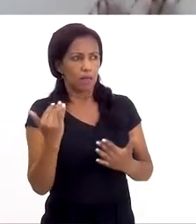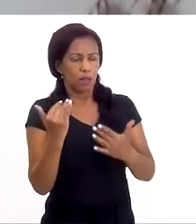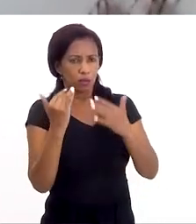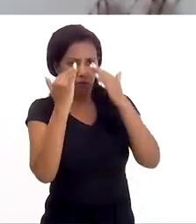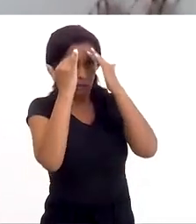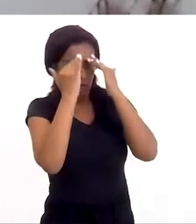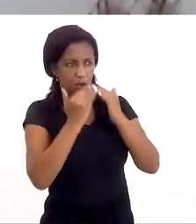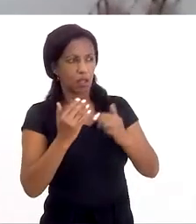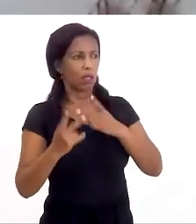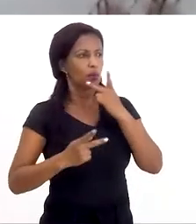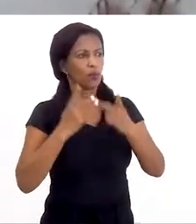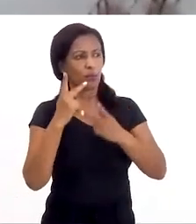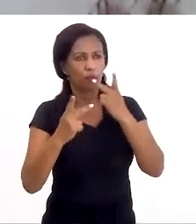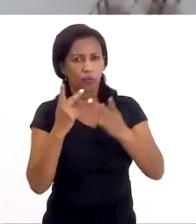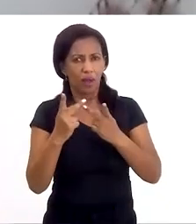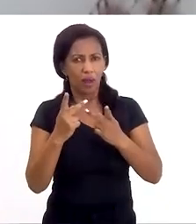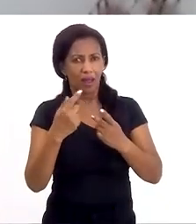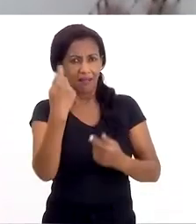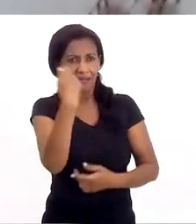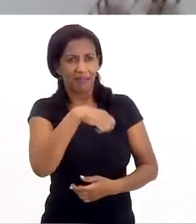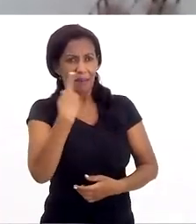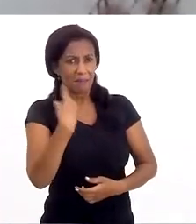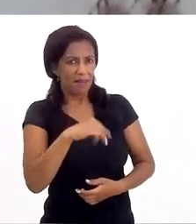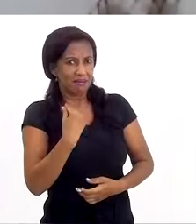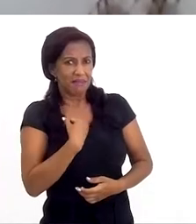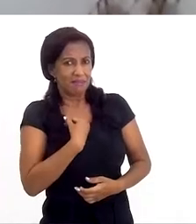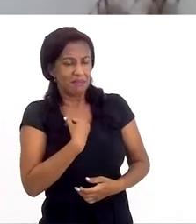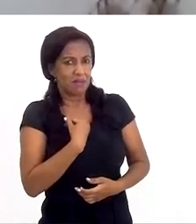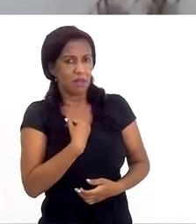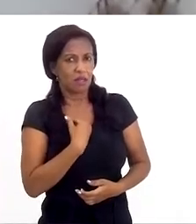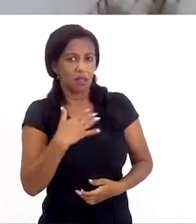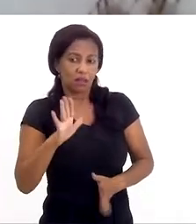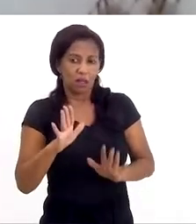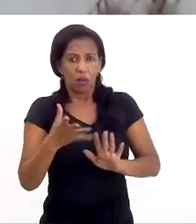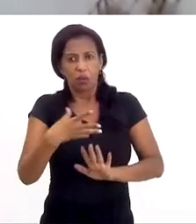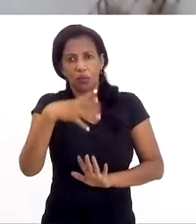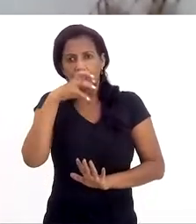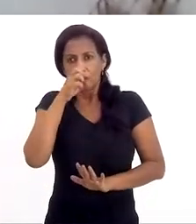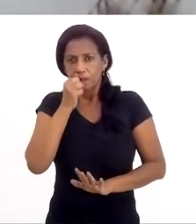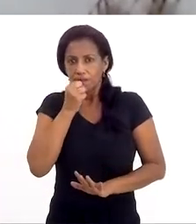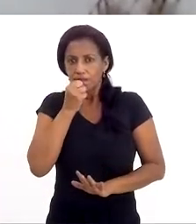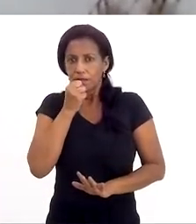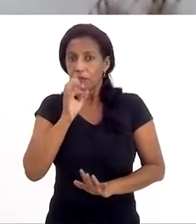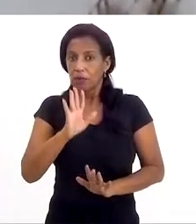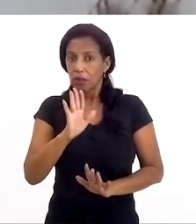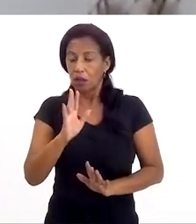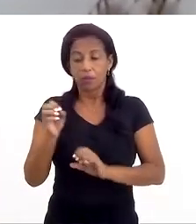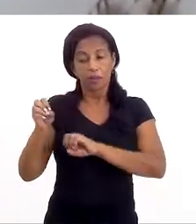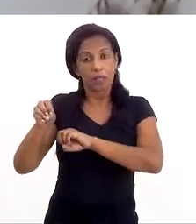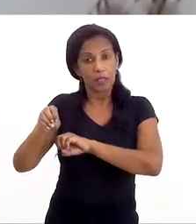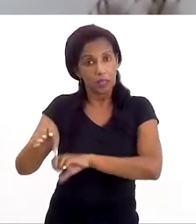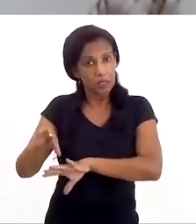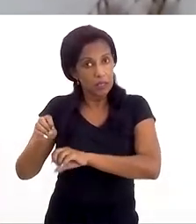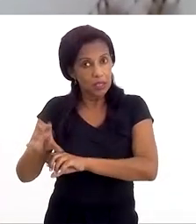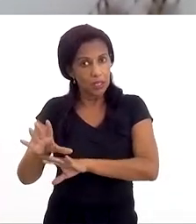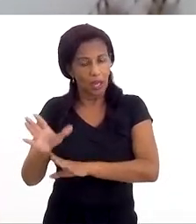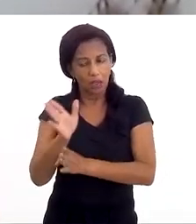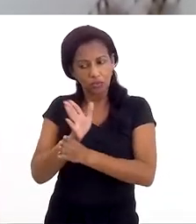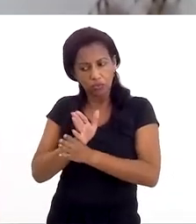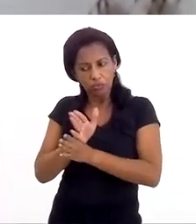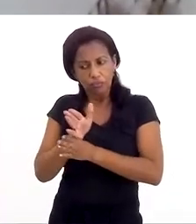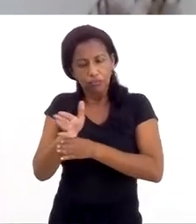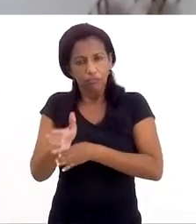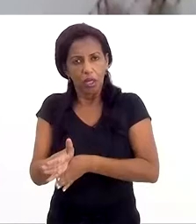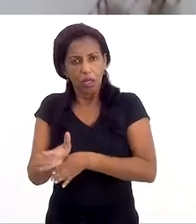Medo, eu vou falar isso? Eu vou ser punida. Daí a necessidade de nós reeducarmos, nós nos